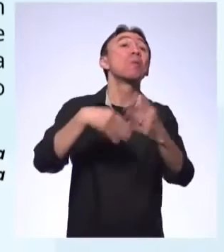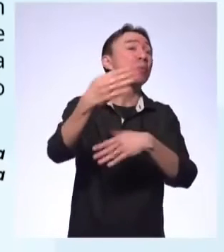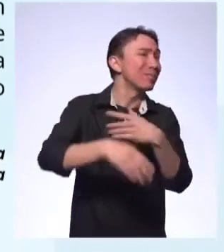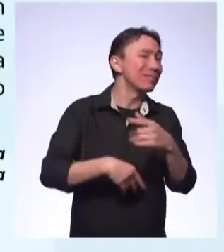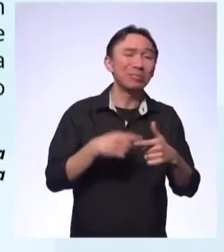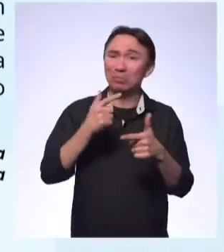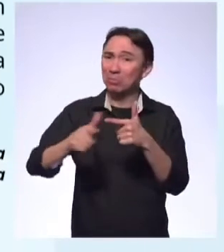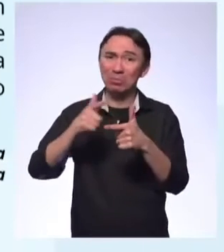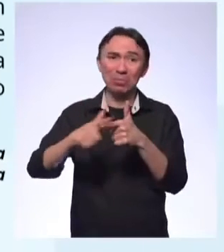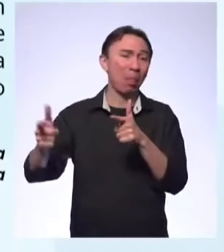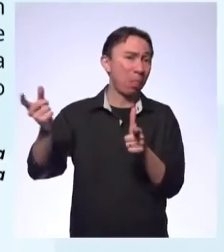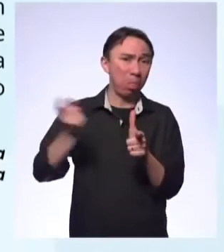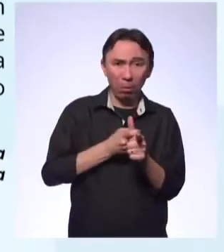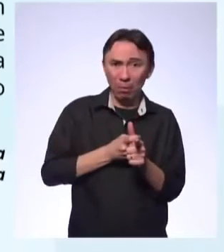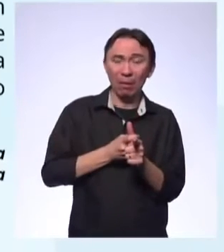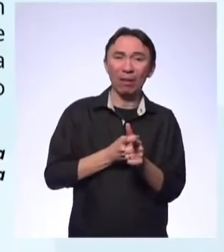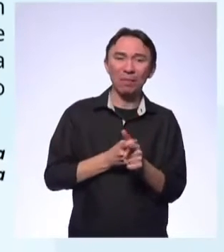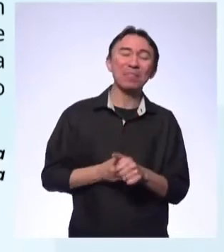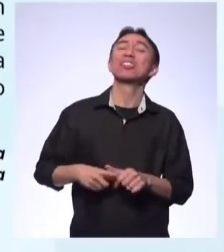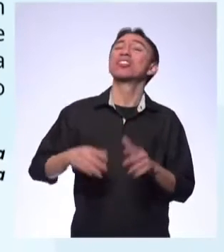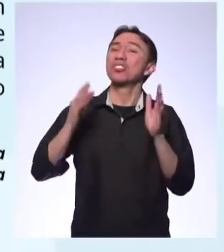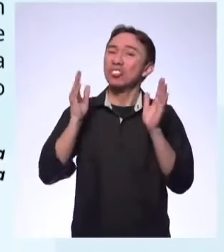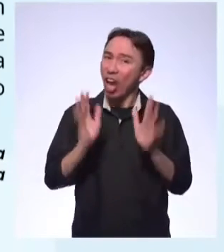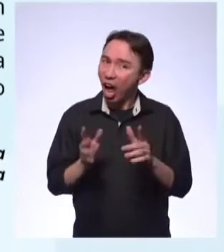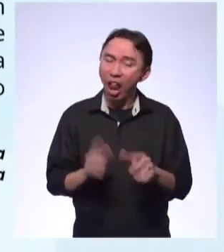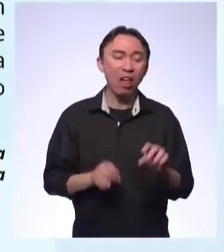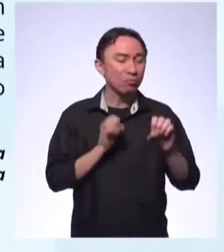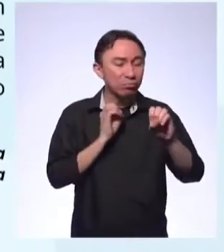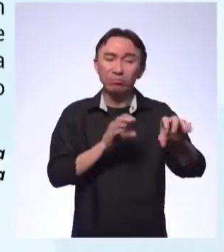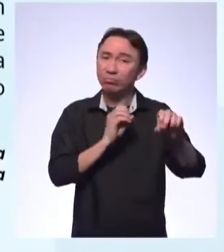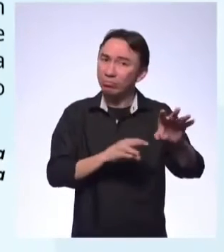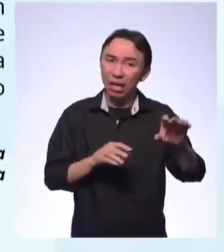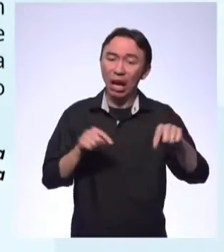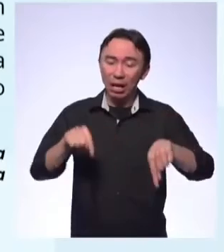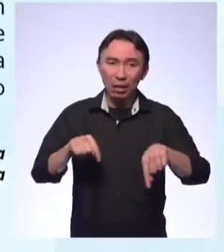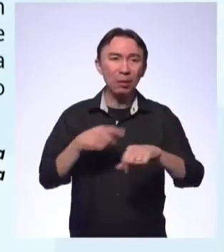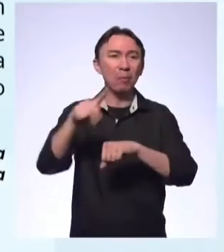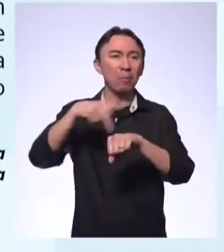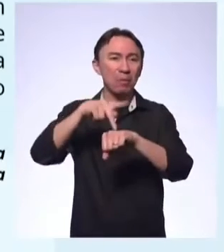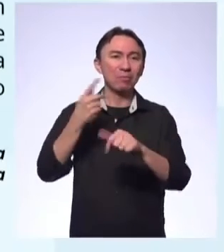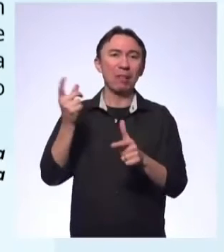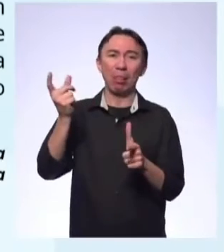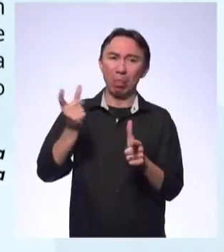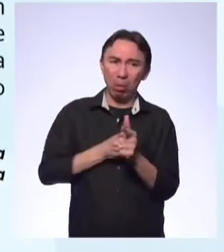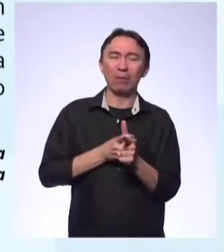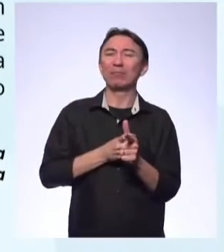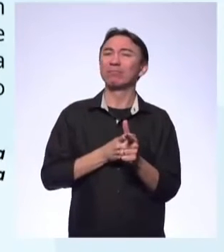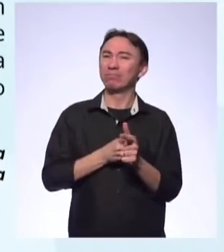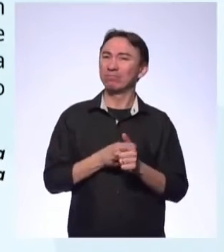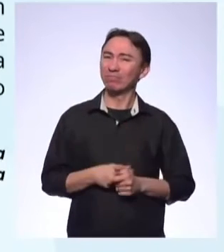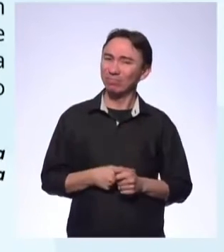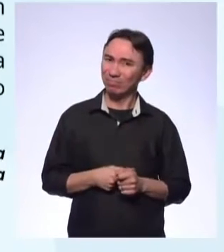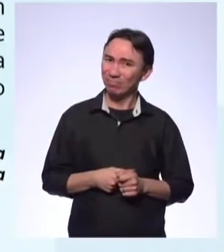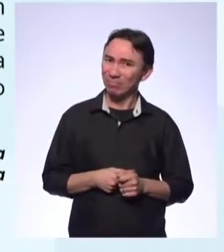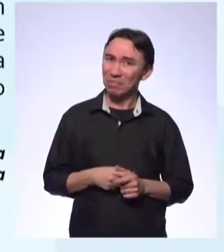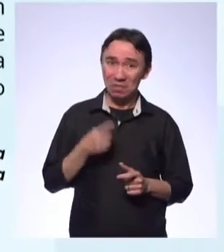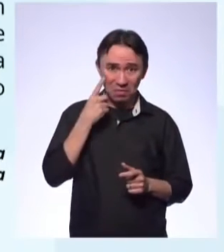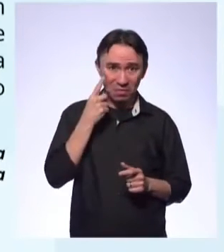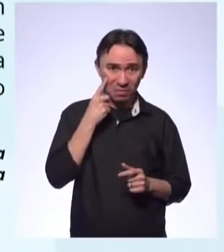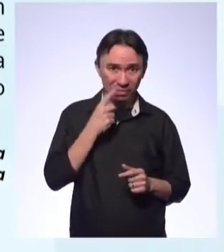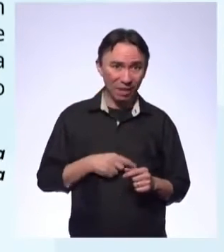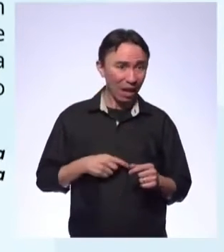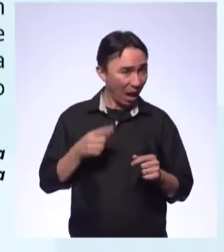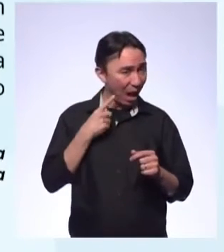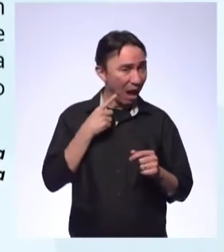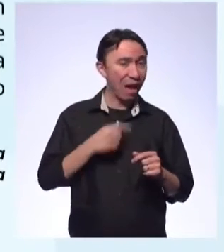há muito tempo está em débito com a educação. Uau! Vocês viram que é bem um artigo de opinião. Ela